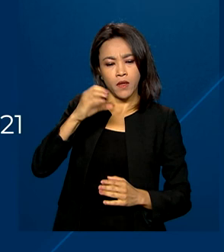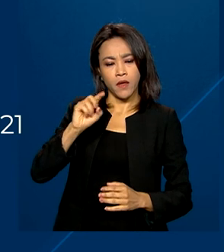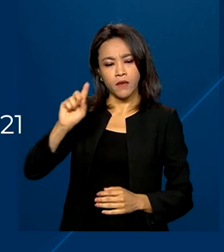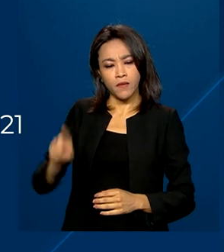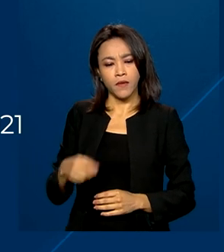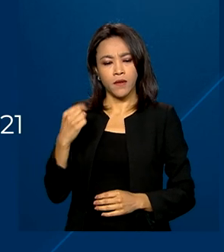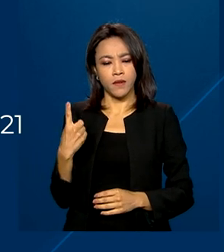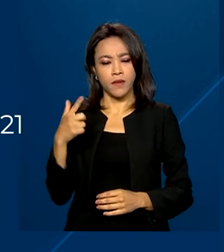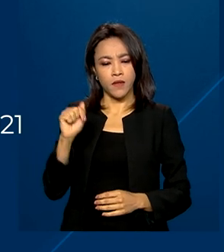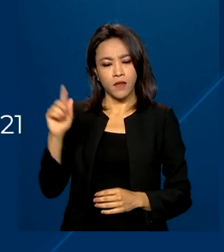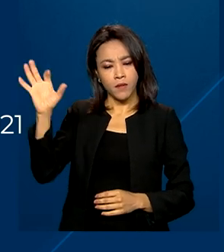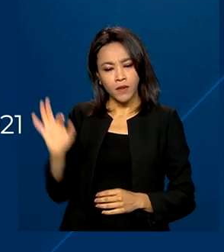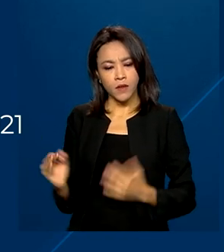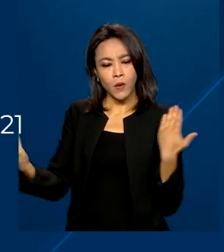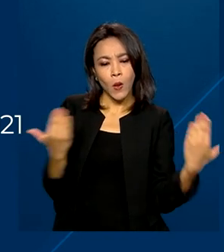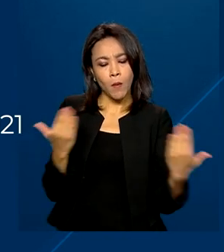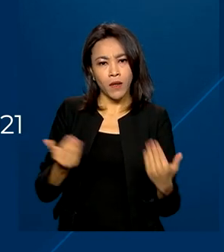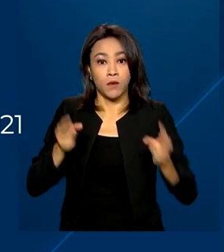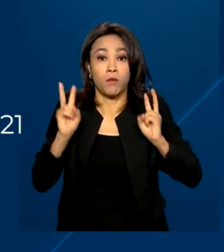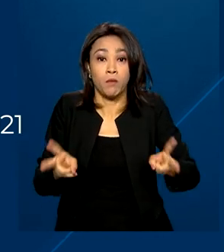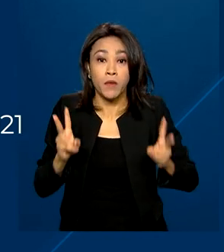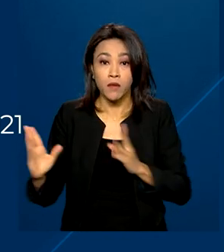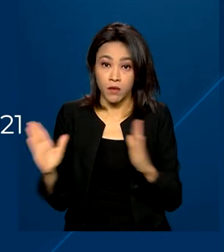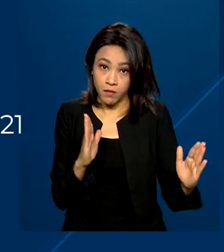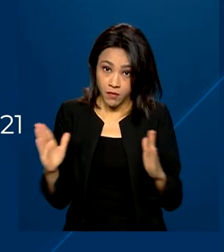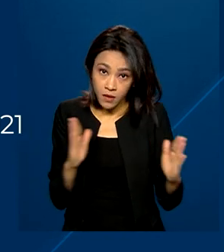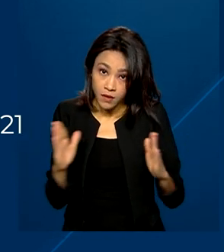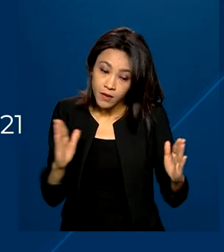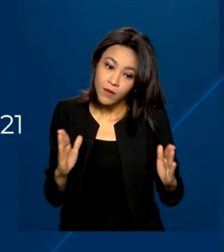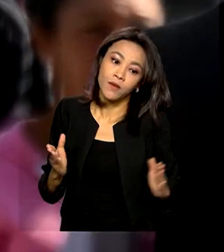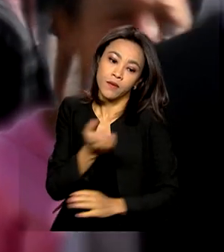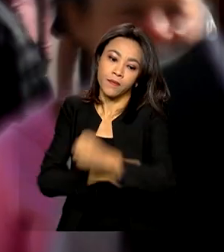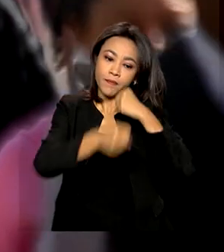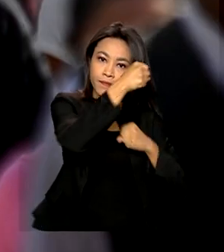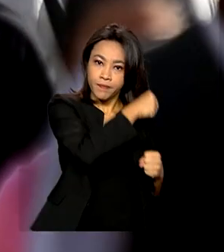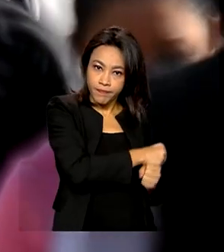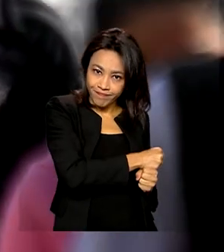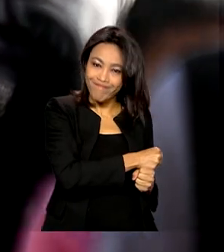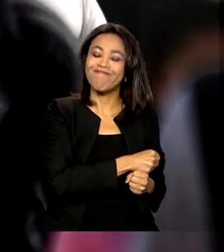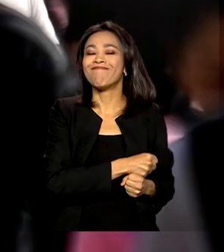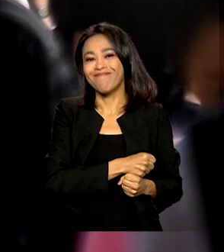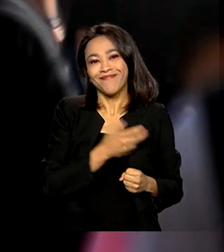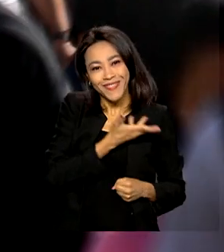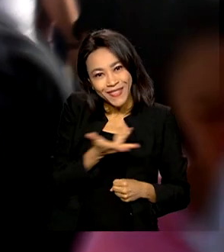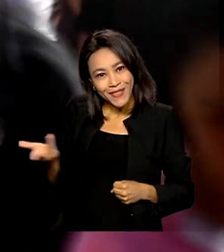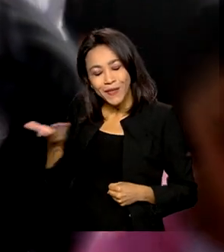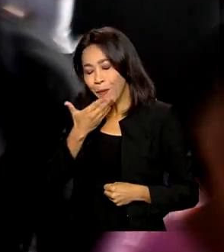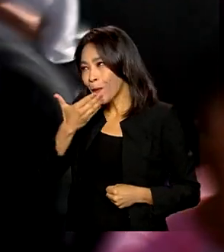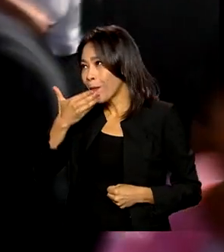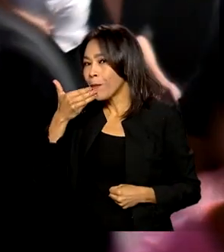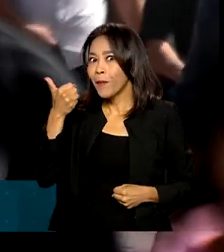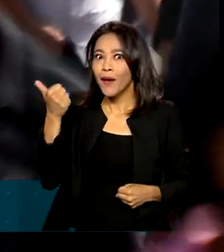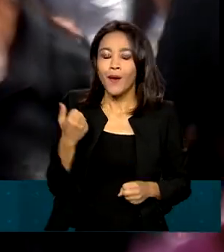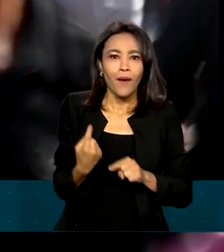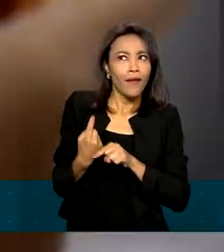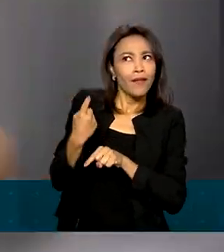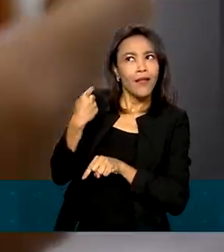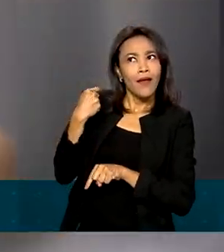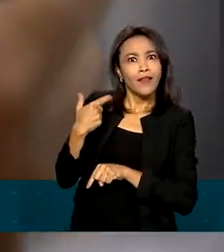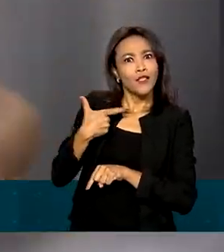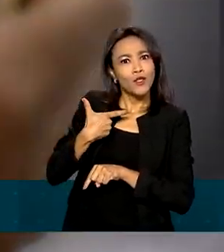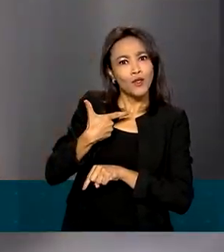% em comparação com o mesmo período de 2021. É o melhor desempenho desde 2000,